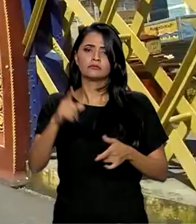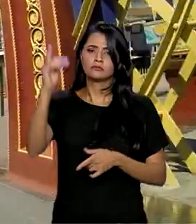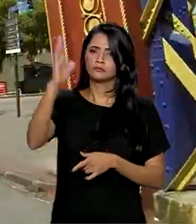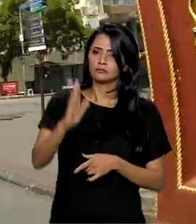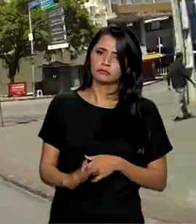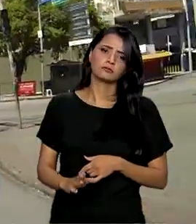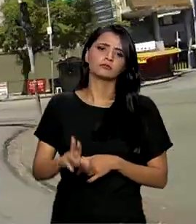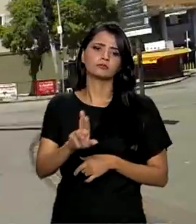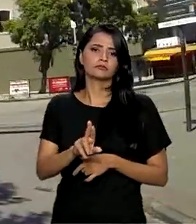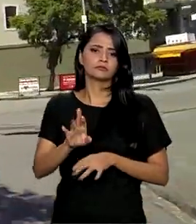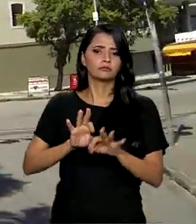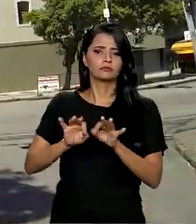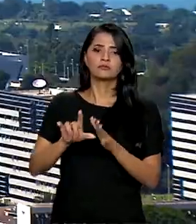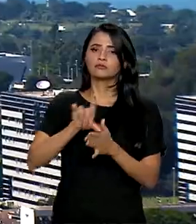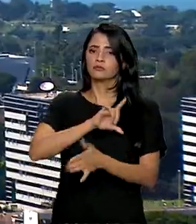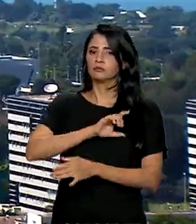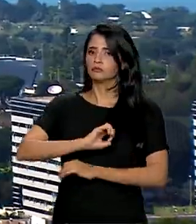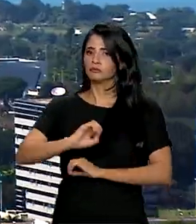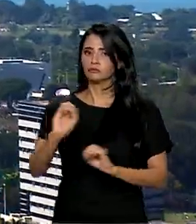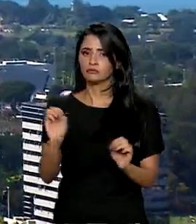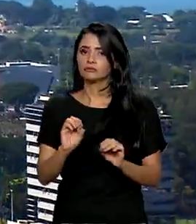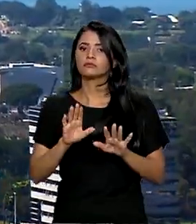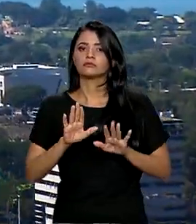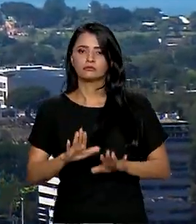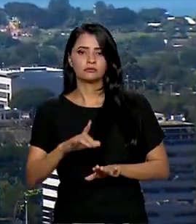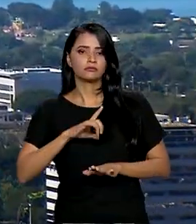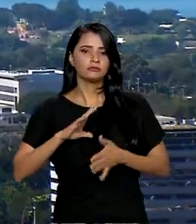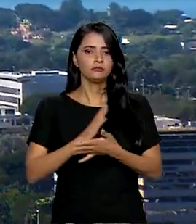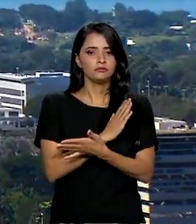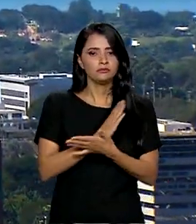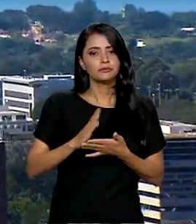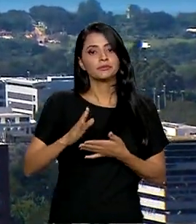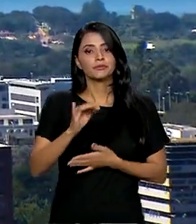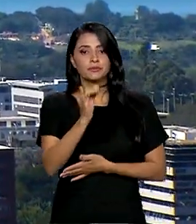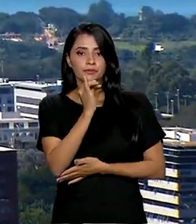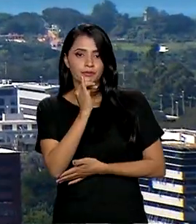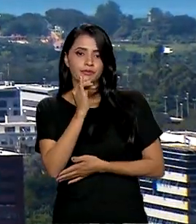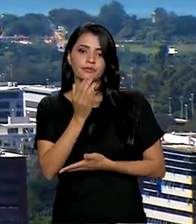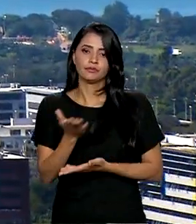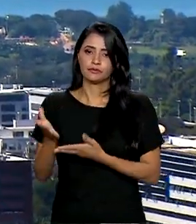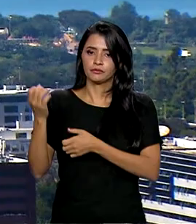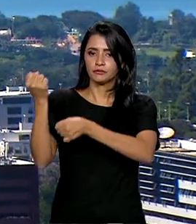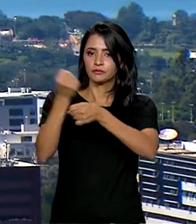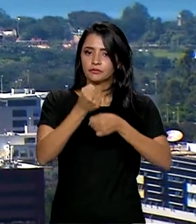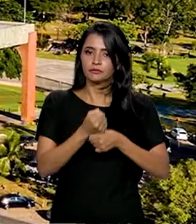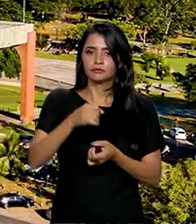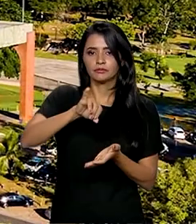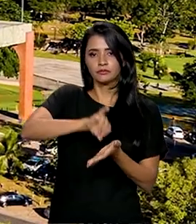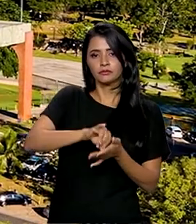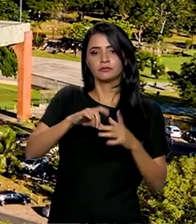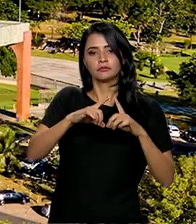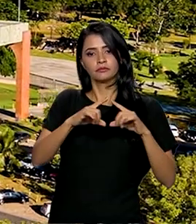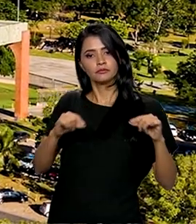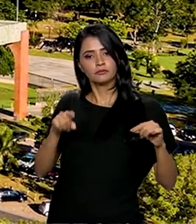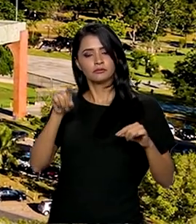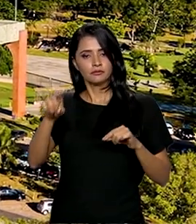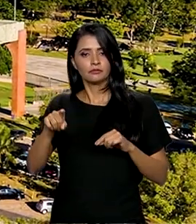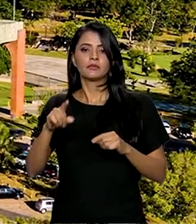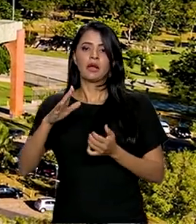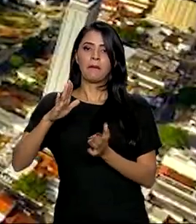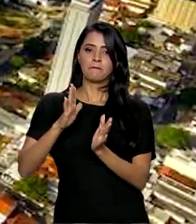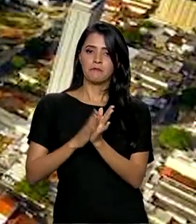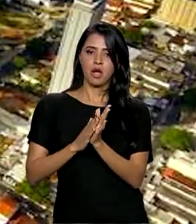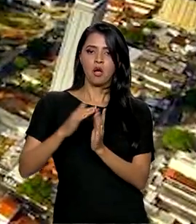adotou um planejamento nacional, mas temos alguns exemplos, como a construção da capital Brasília, Palmas em